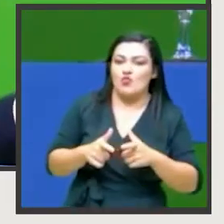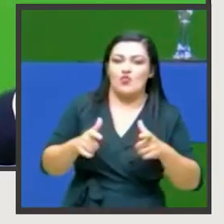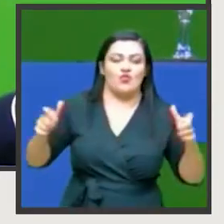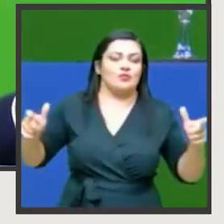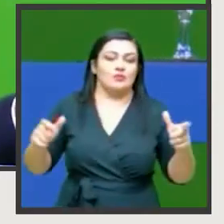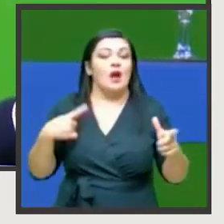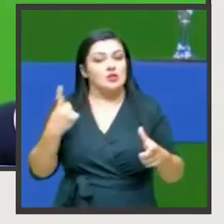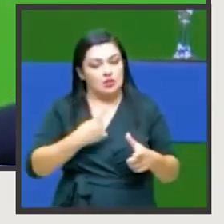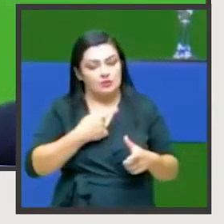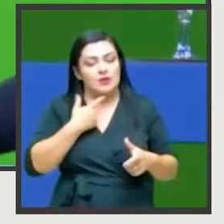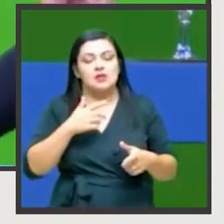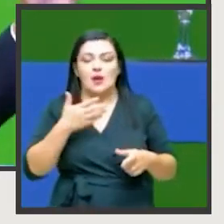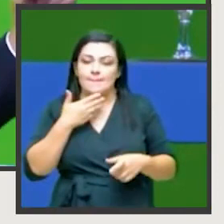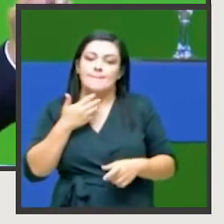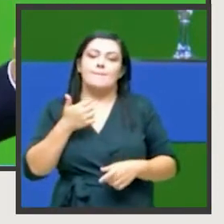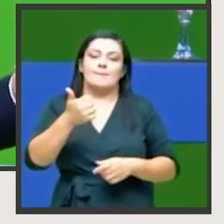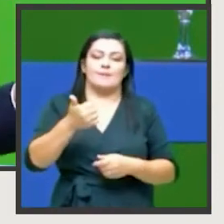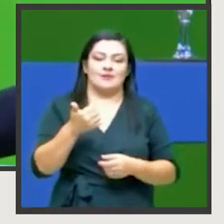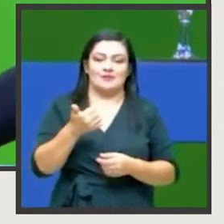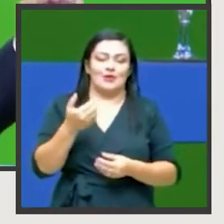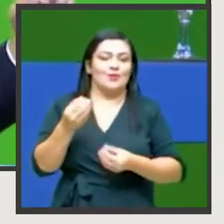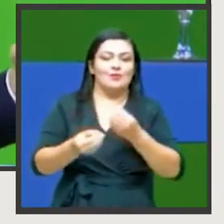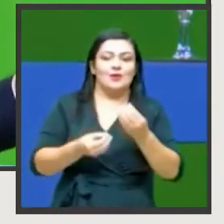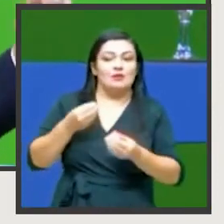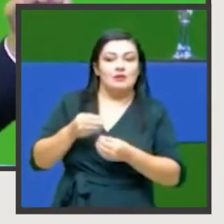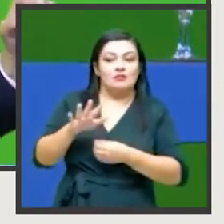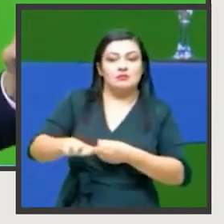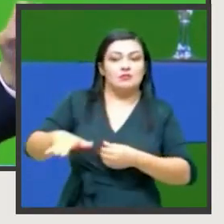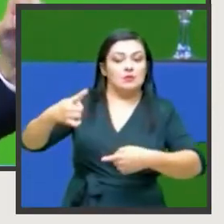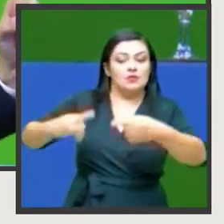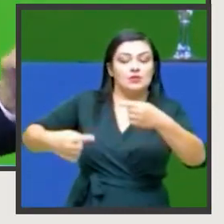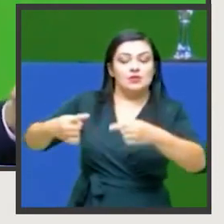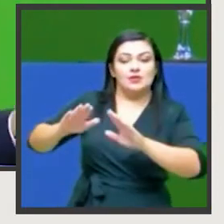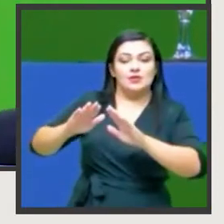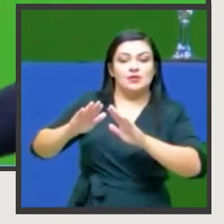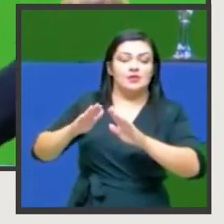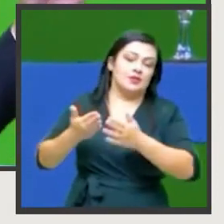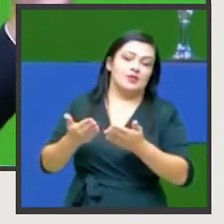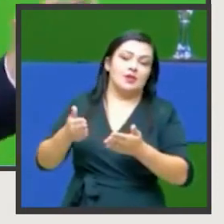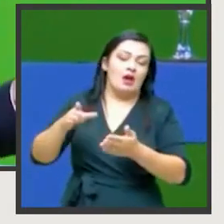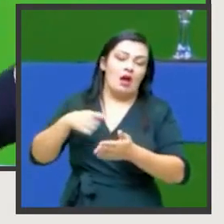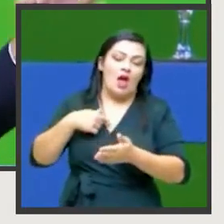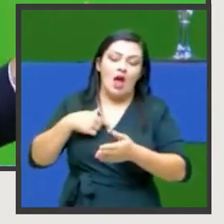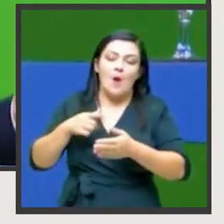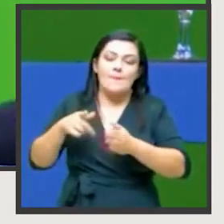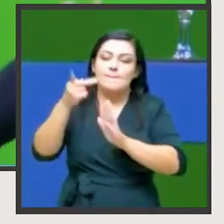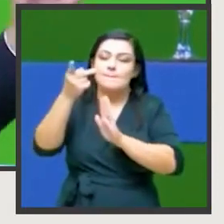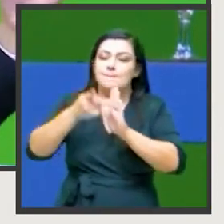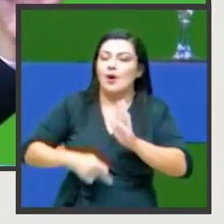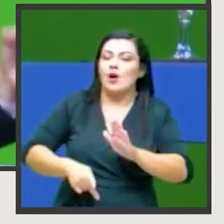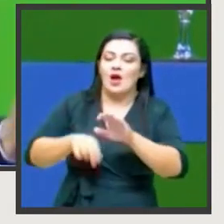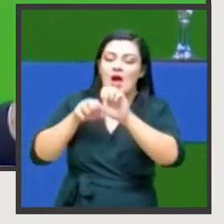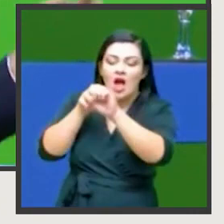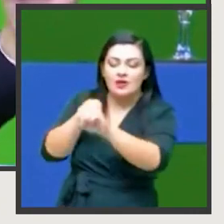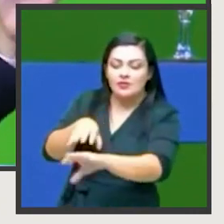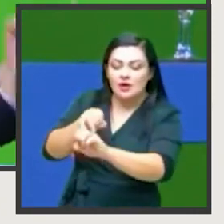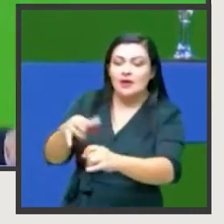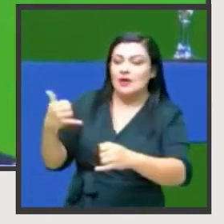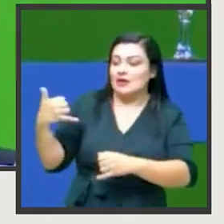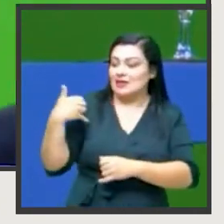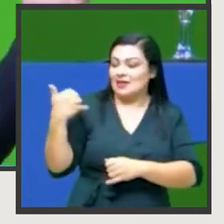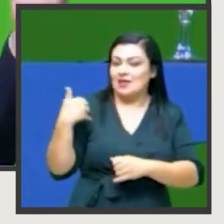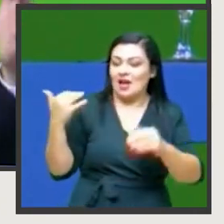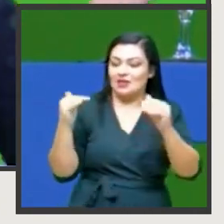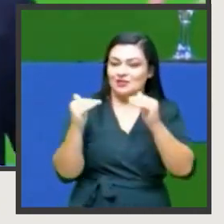Uma das políticas que nós queremos construir com estados e municípios brasileiros é um grande programa de alfabetização na idade